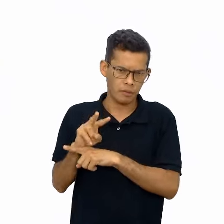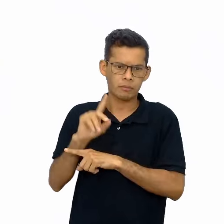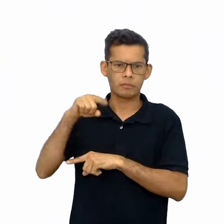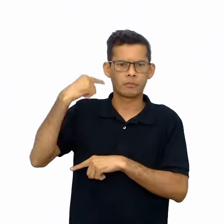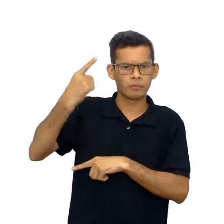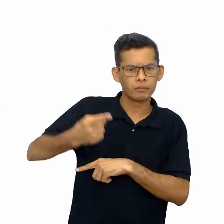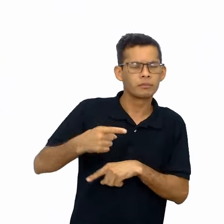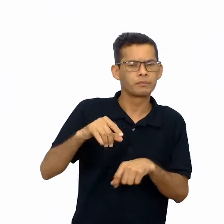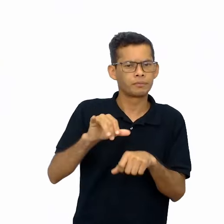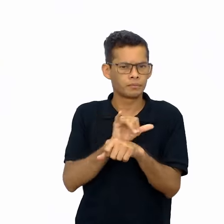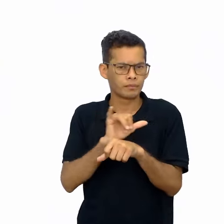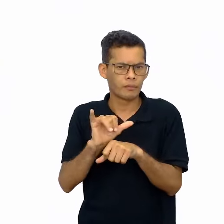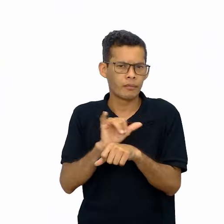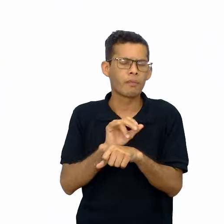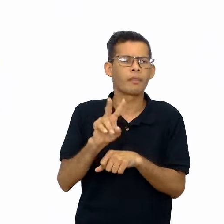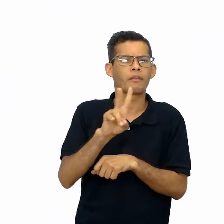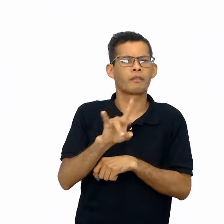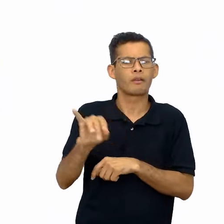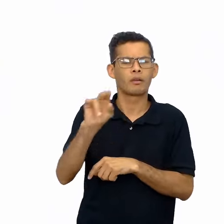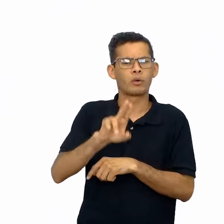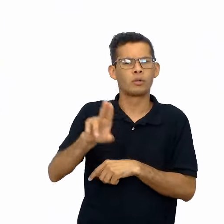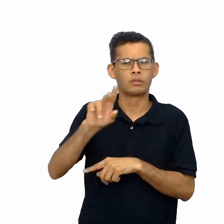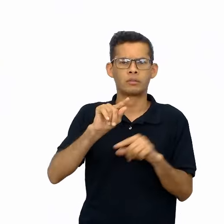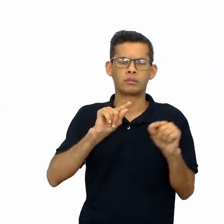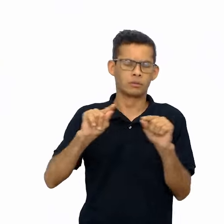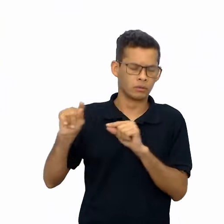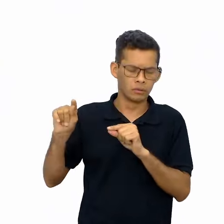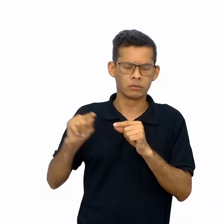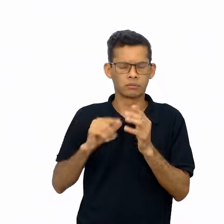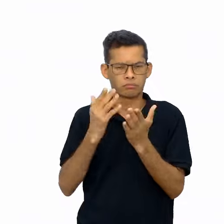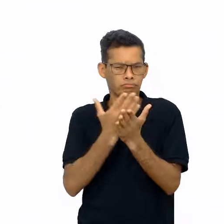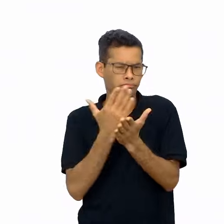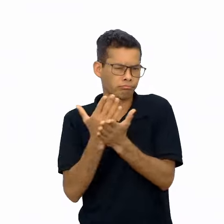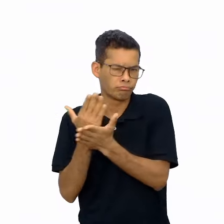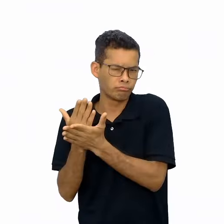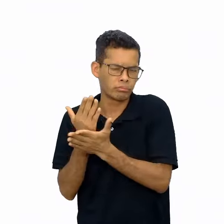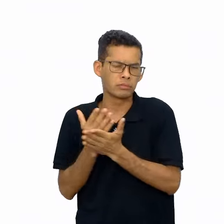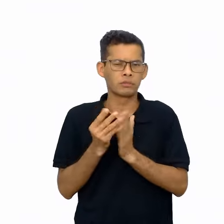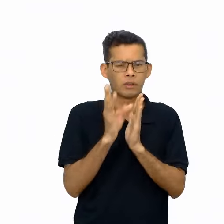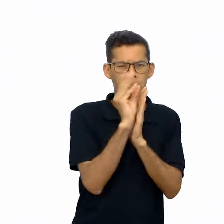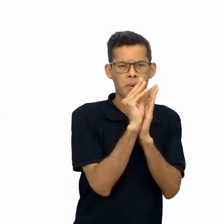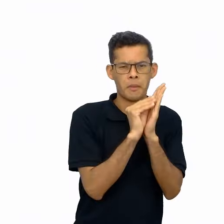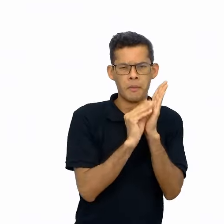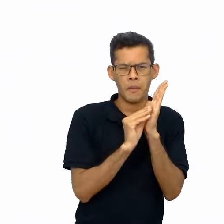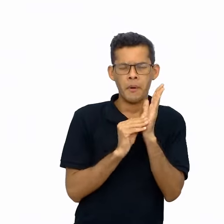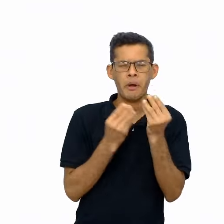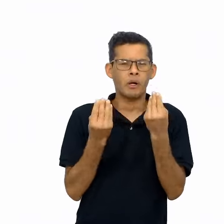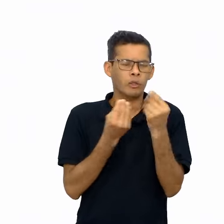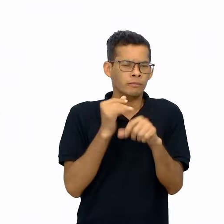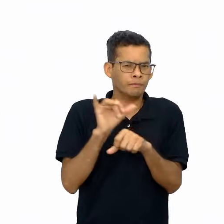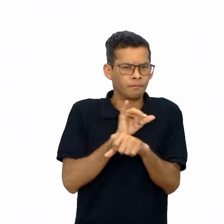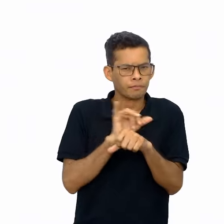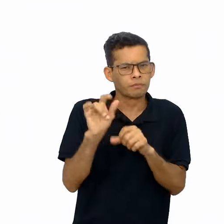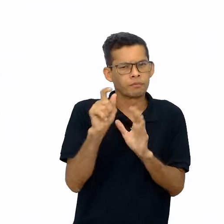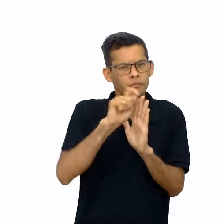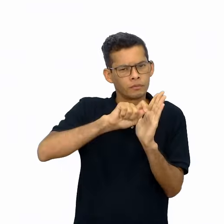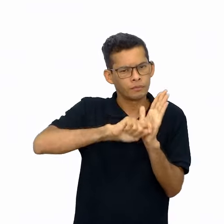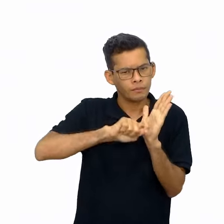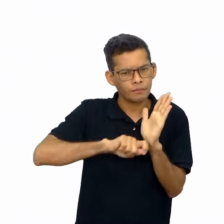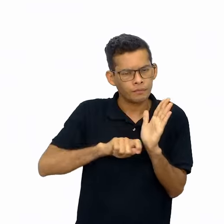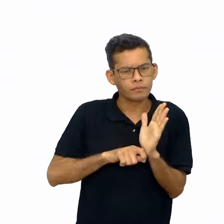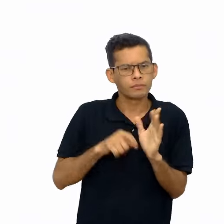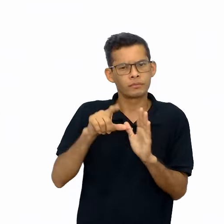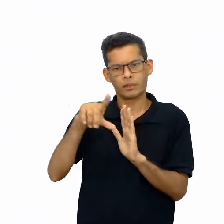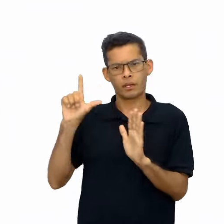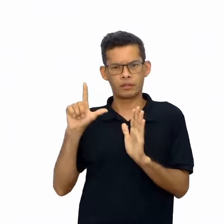exercitarão a busca de informações em alguns livros e registrarão por escrito no modelo de ficha escolhido